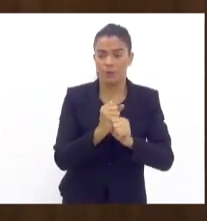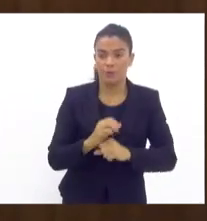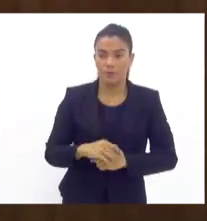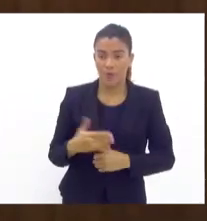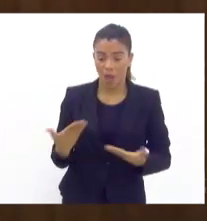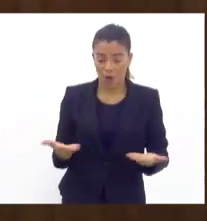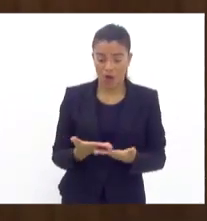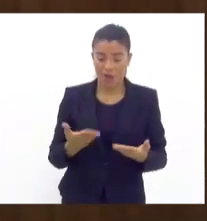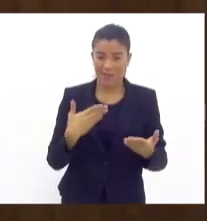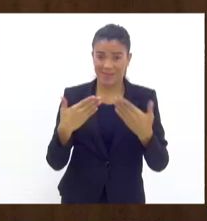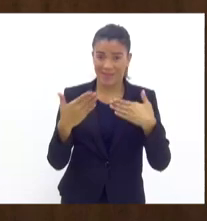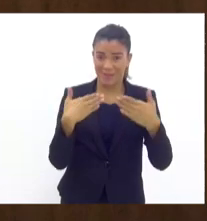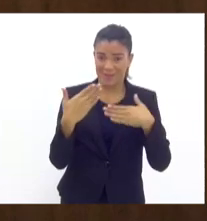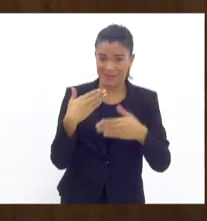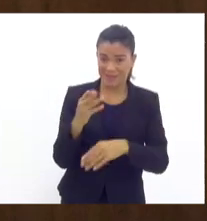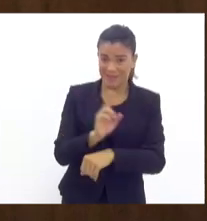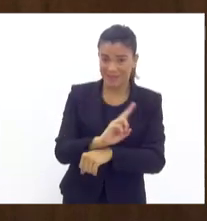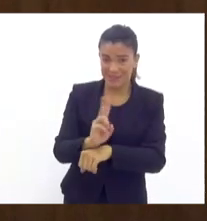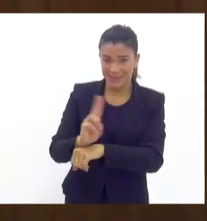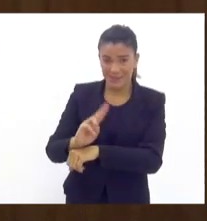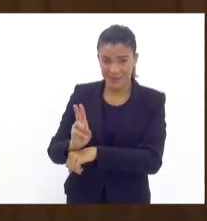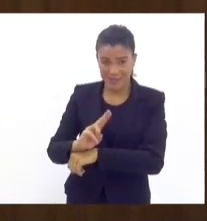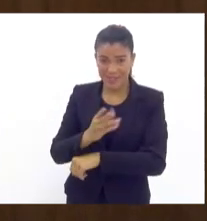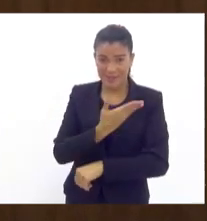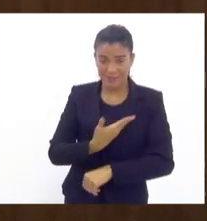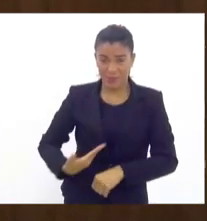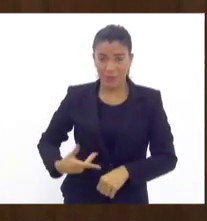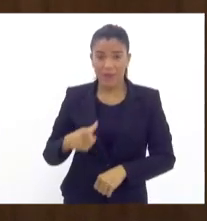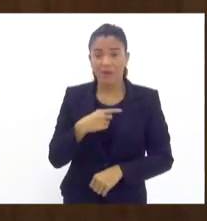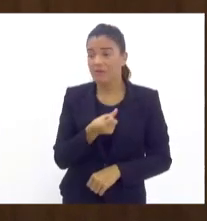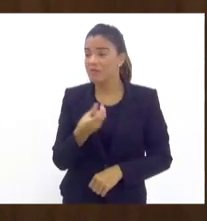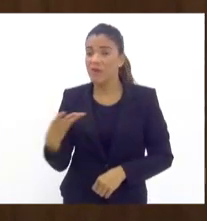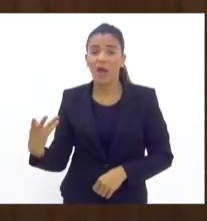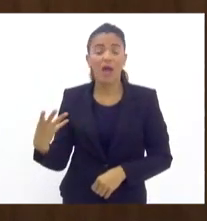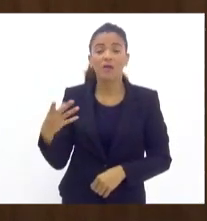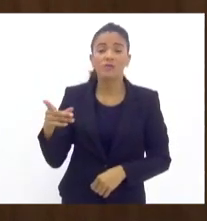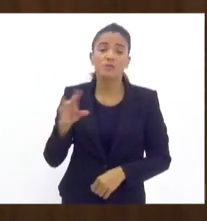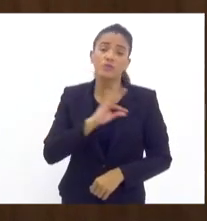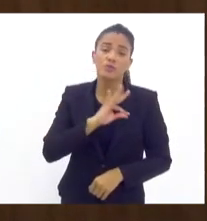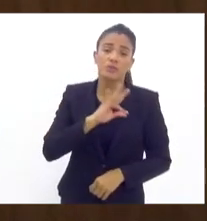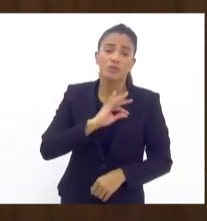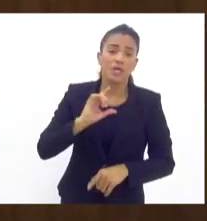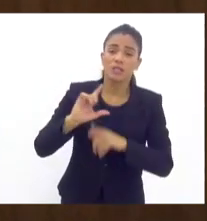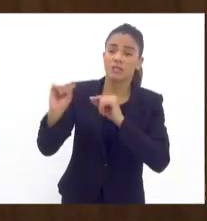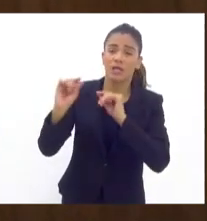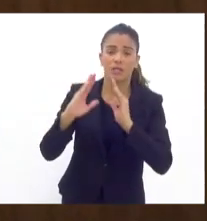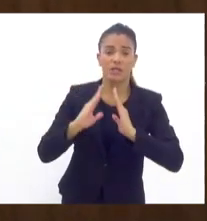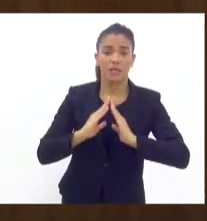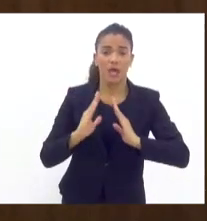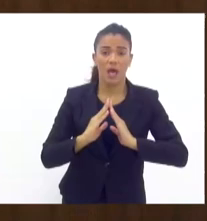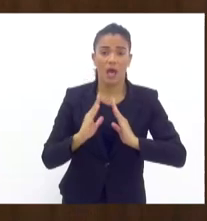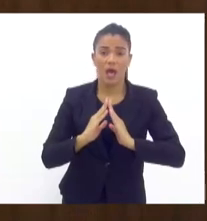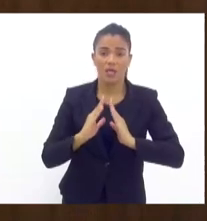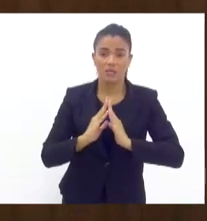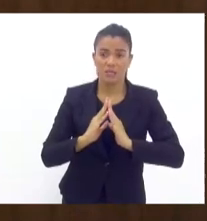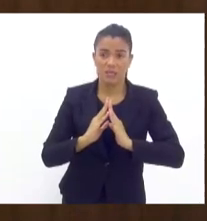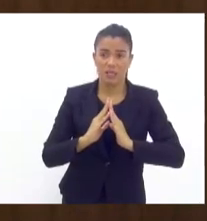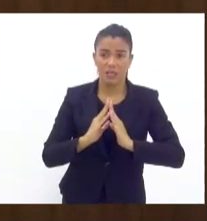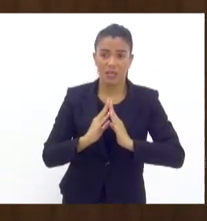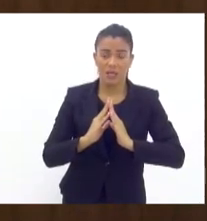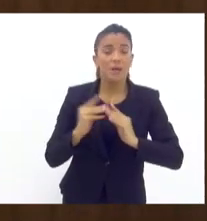debatendo segurança pública, tem vários policiais deixando a sua residência a convite da